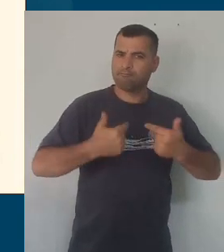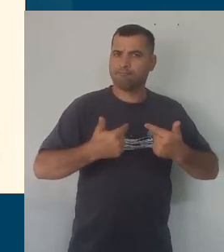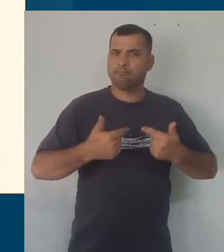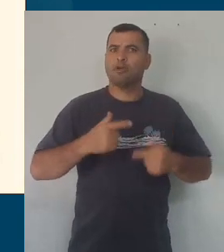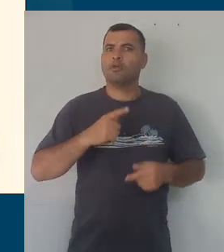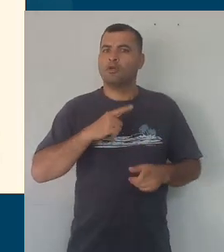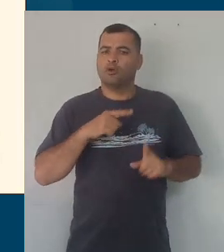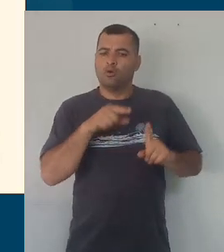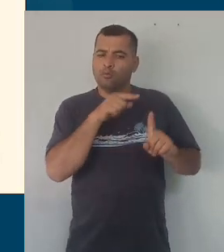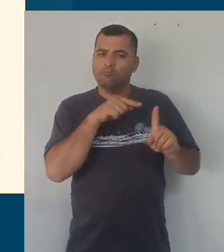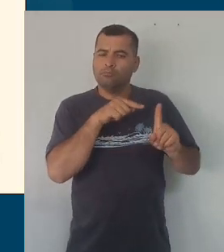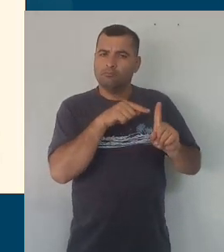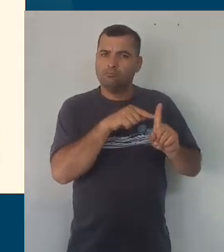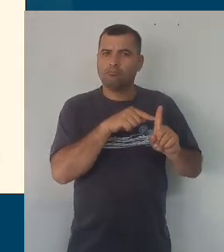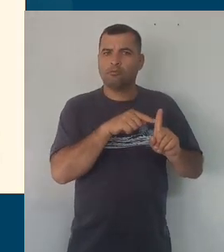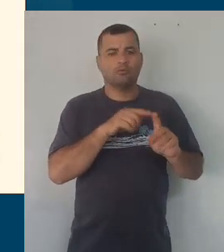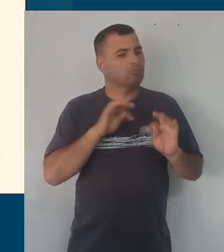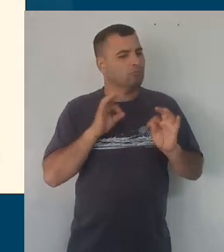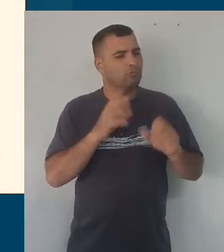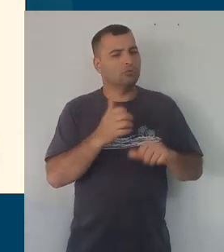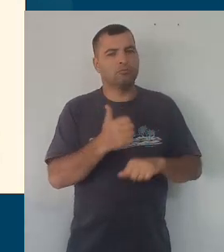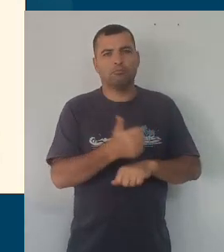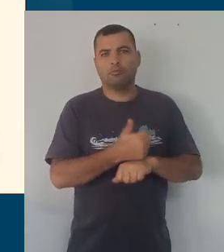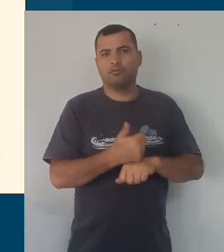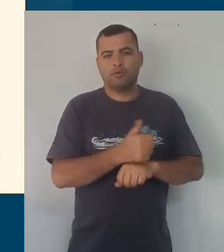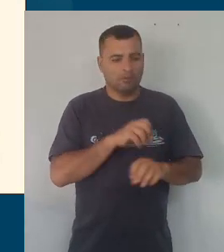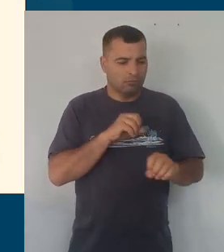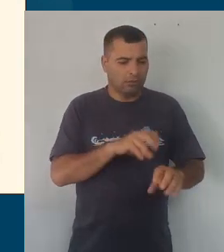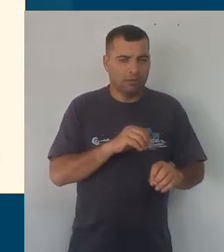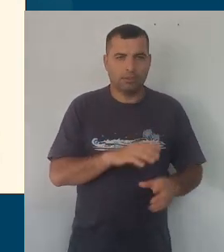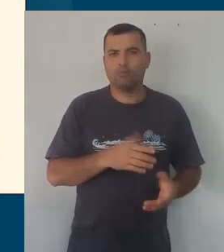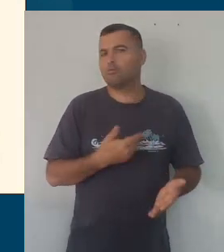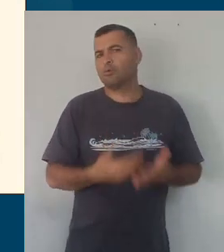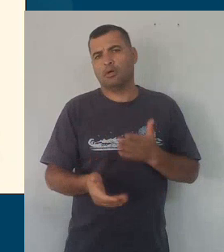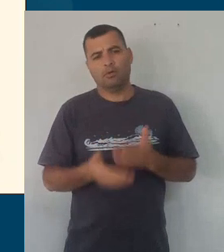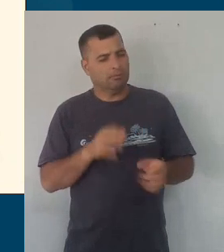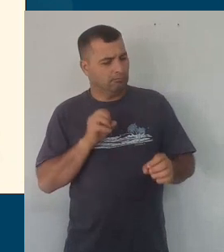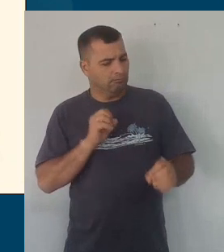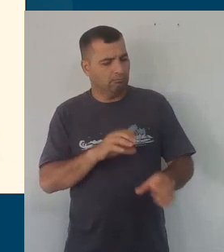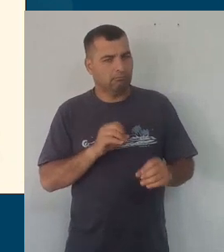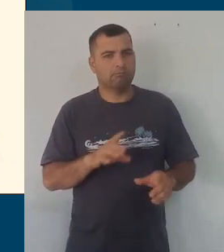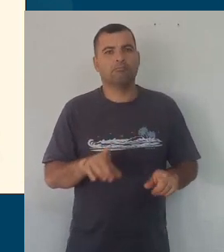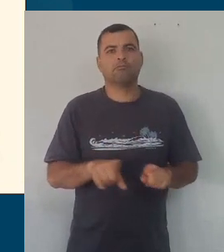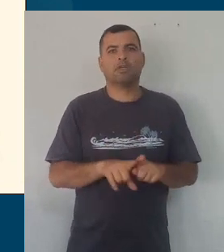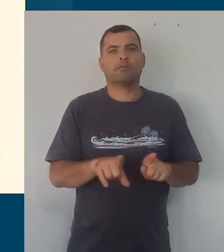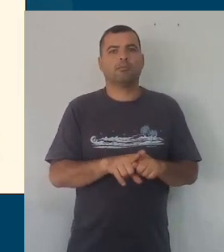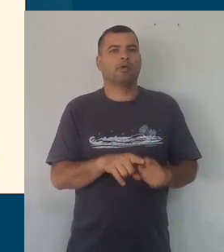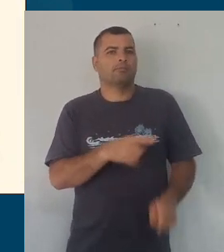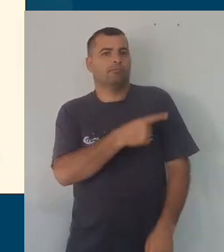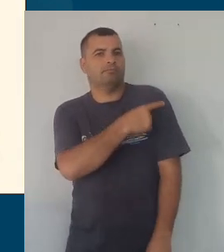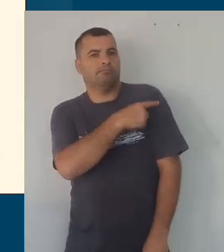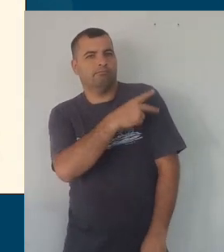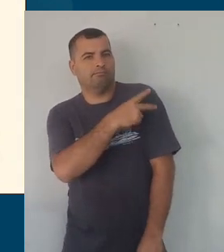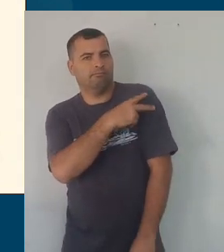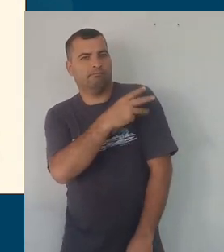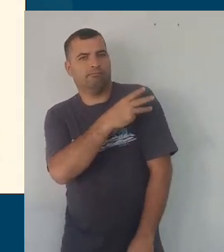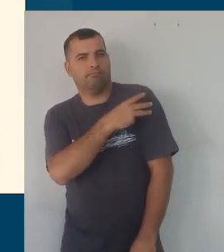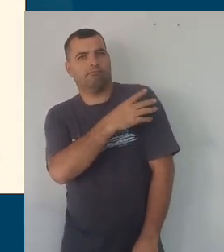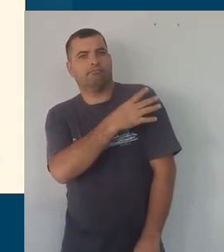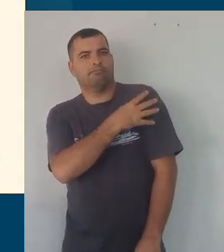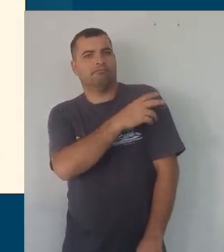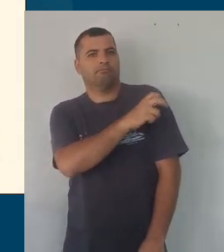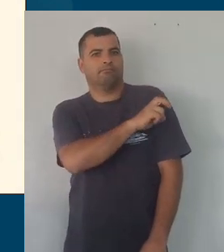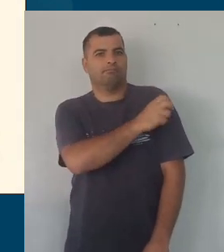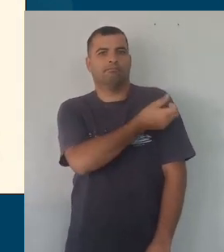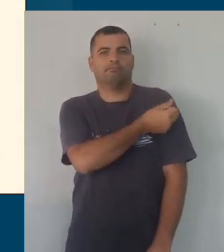com intencionalidade, tanto das profissionais de educação infantil, quanto daquelas profissionais que atuam nos anos iniciais do ensino fundamental.